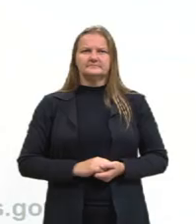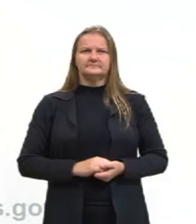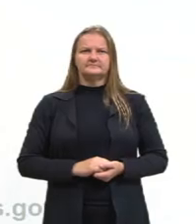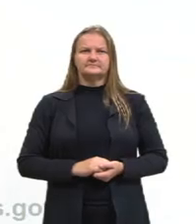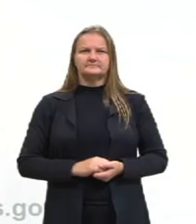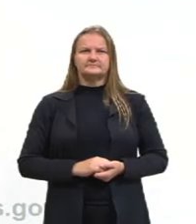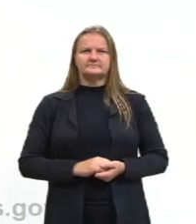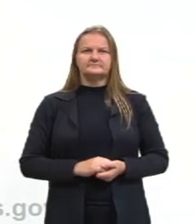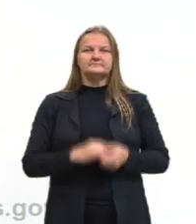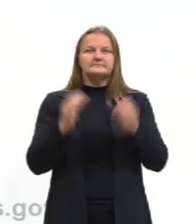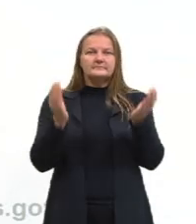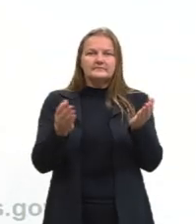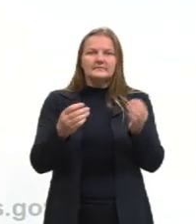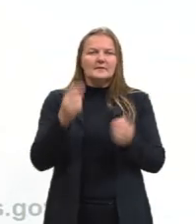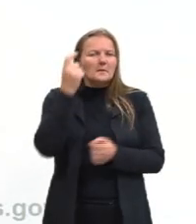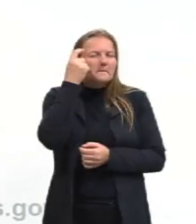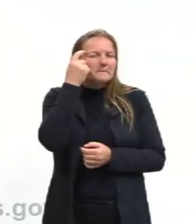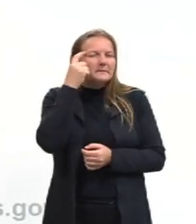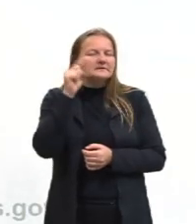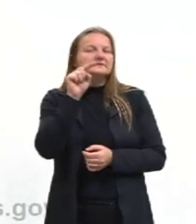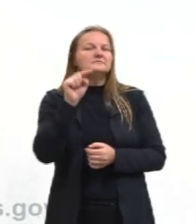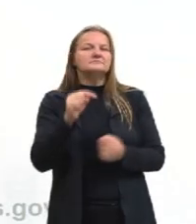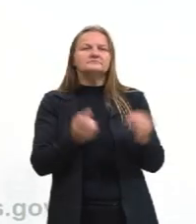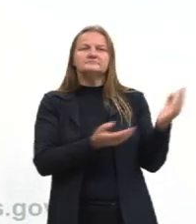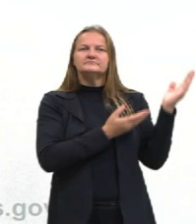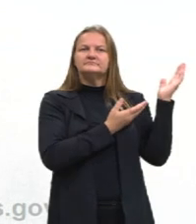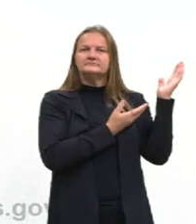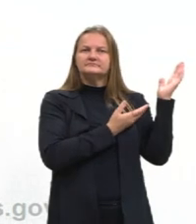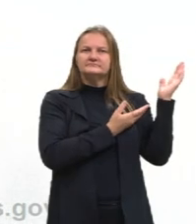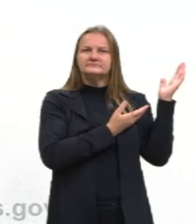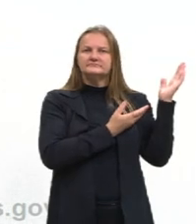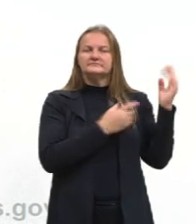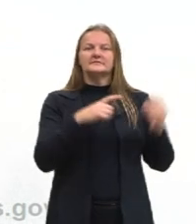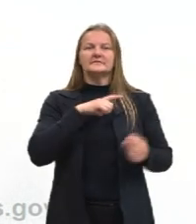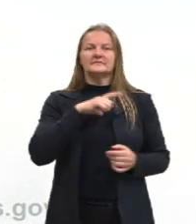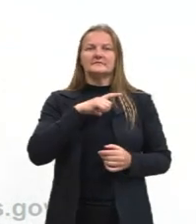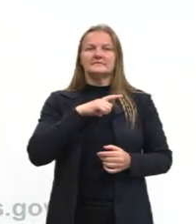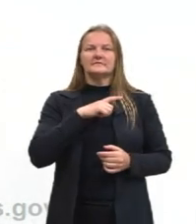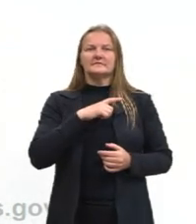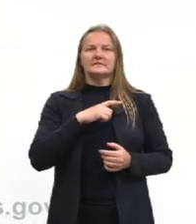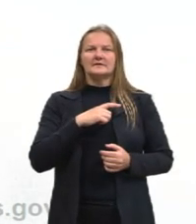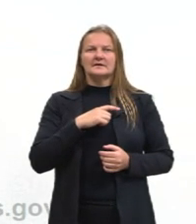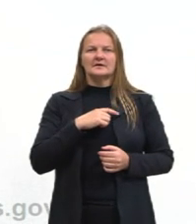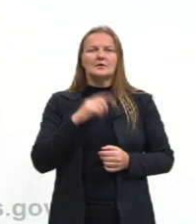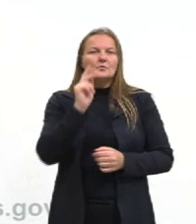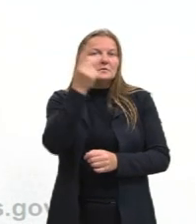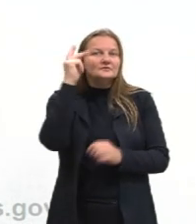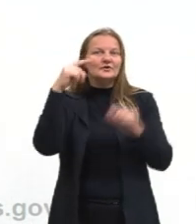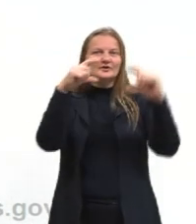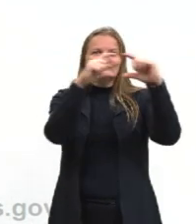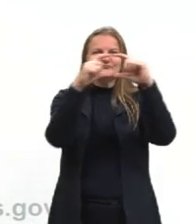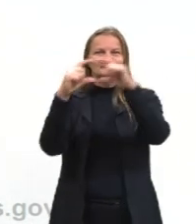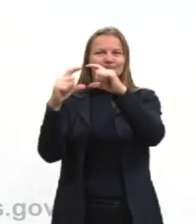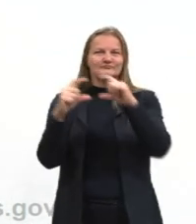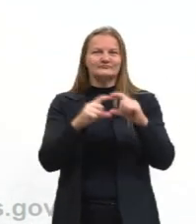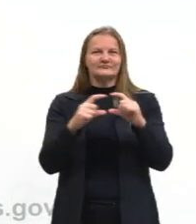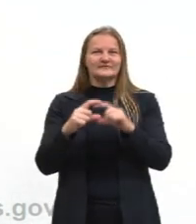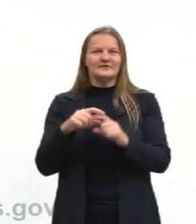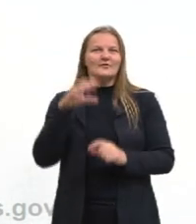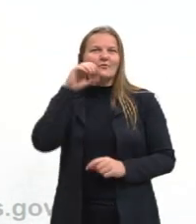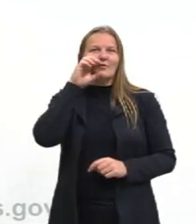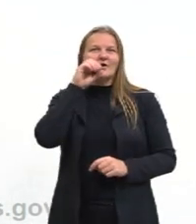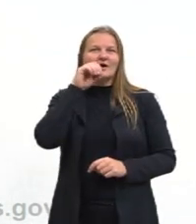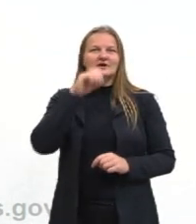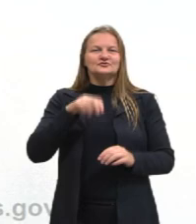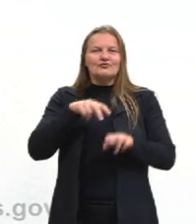Bom, então agora para a gente pensar um pouquinho, certo? A gente tem aqui uma pequena história em quadrinhos, né? A gente tem um cachorro andando